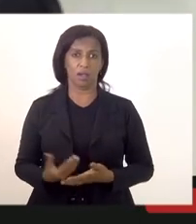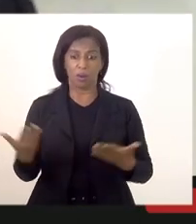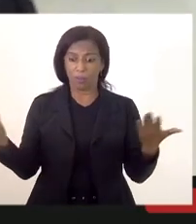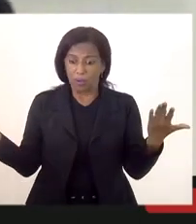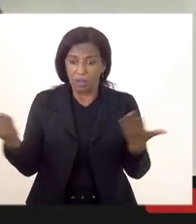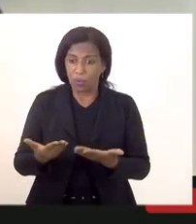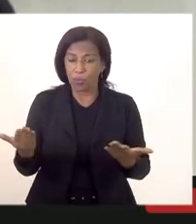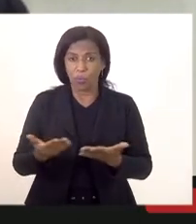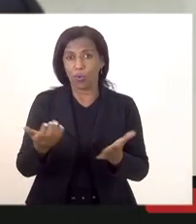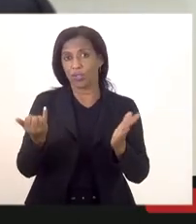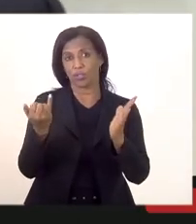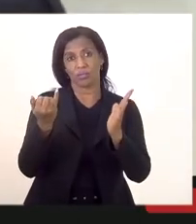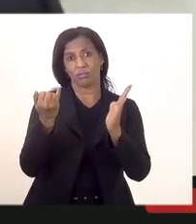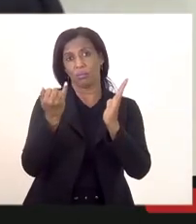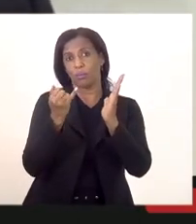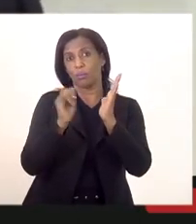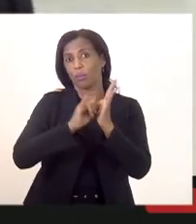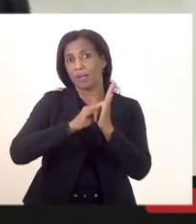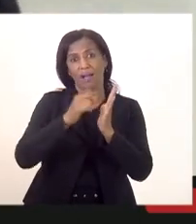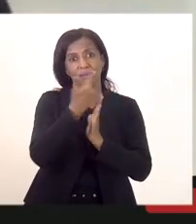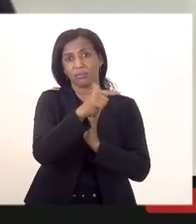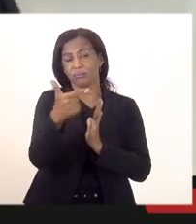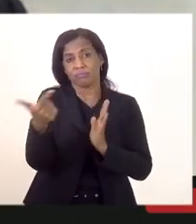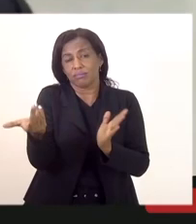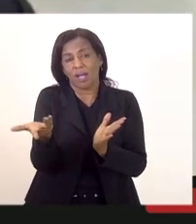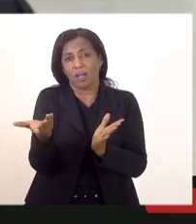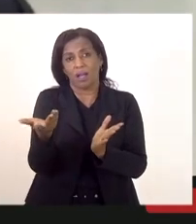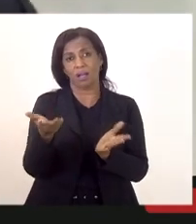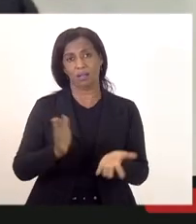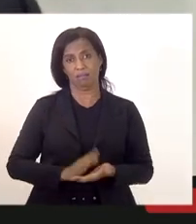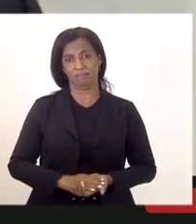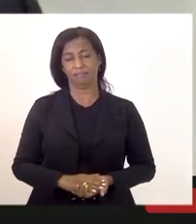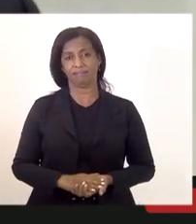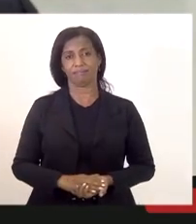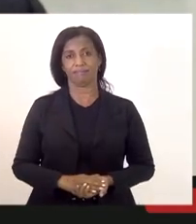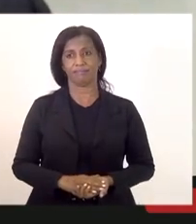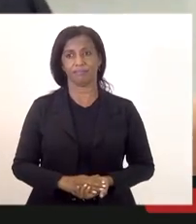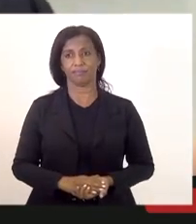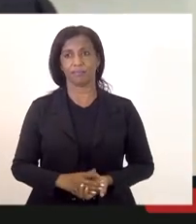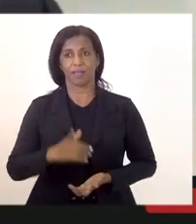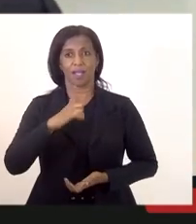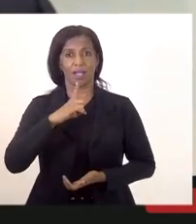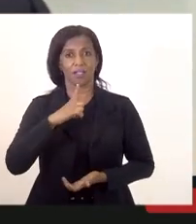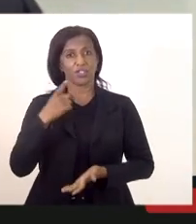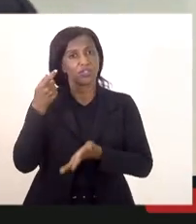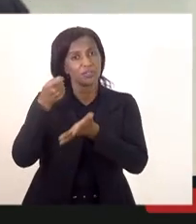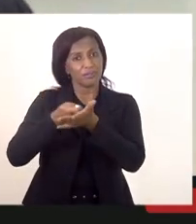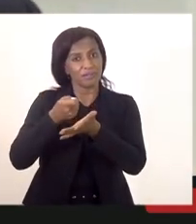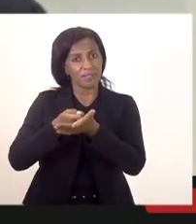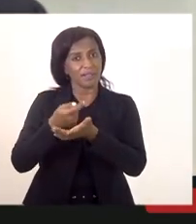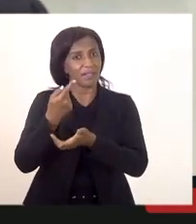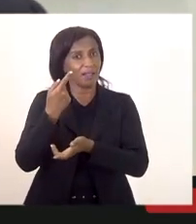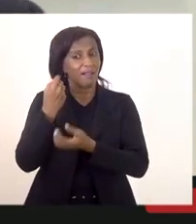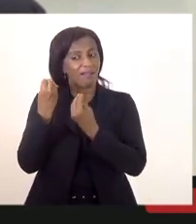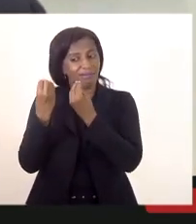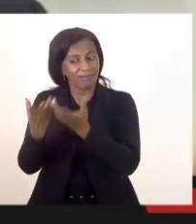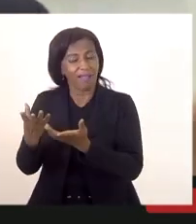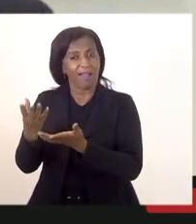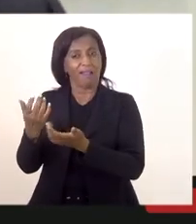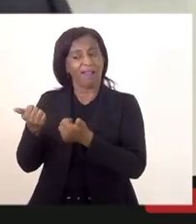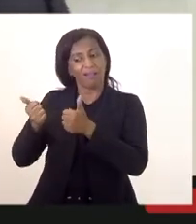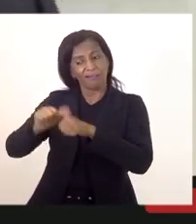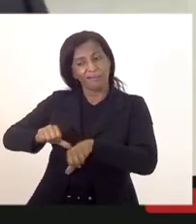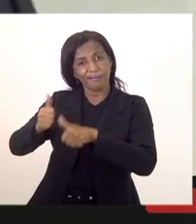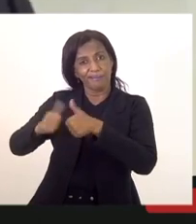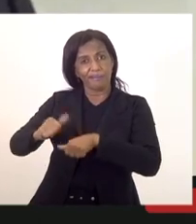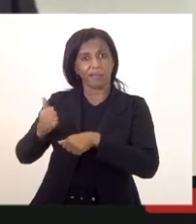publicado eu acho que não existe melhor encaminhamento que esse a gente tentar ainda dar uma dar uma esperança e tentar analisar